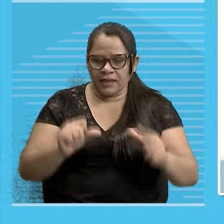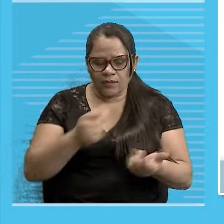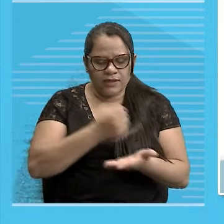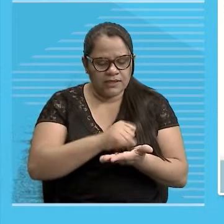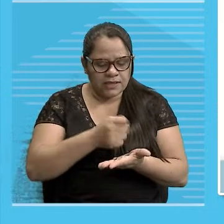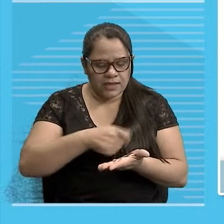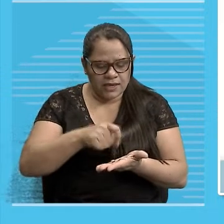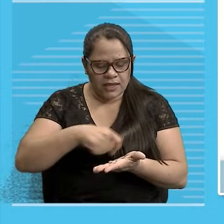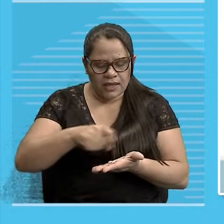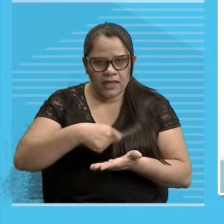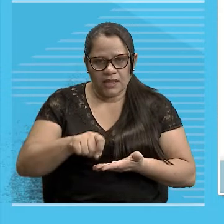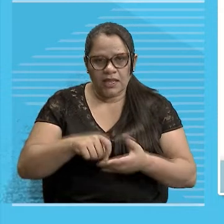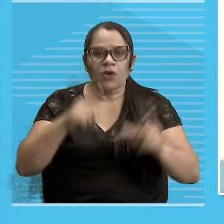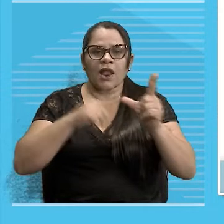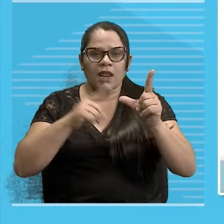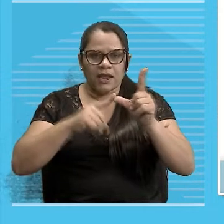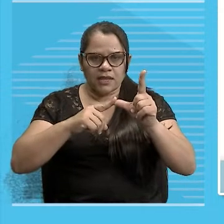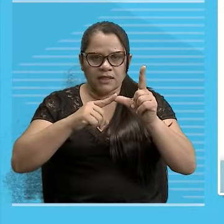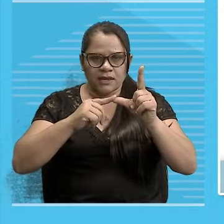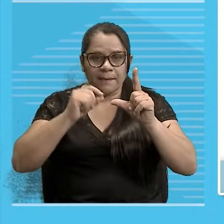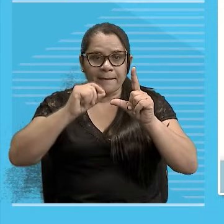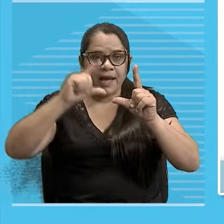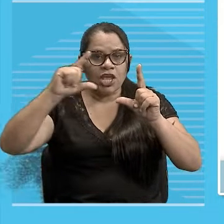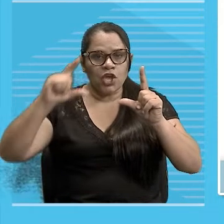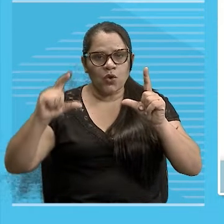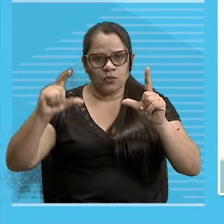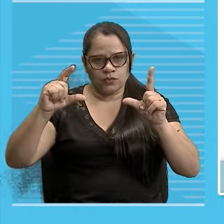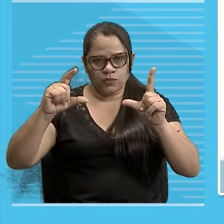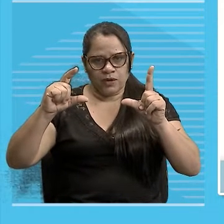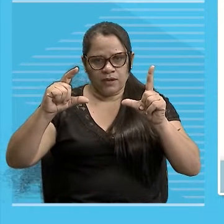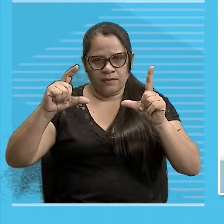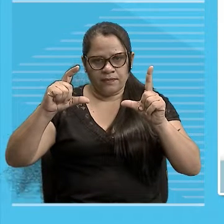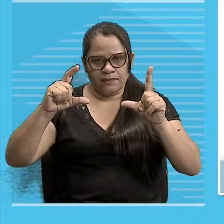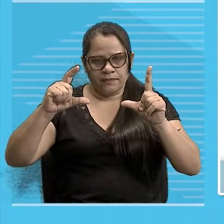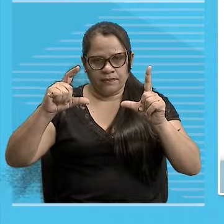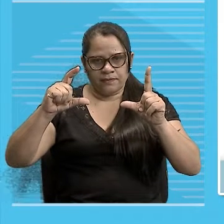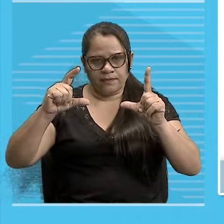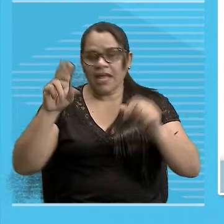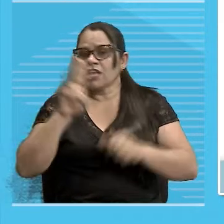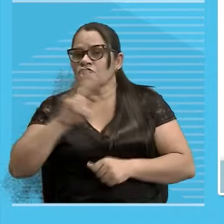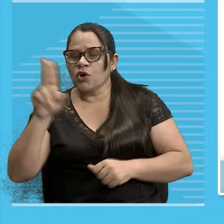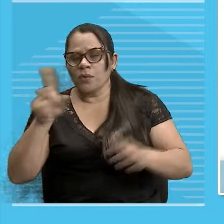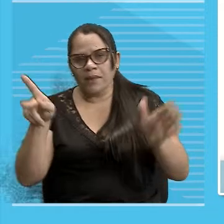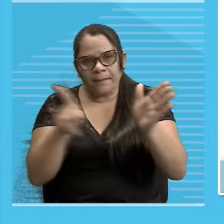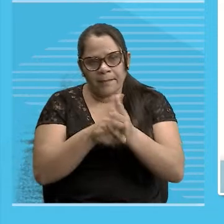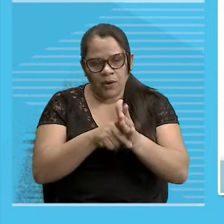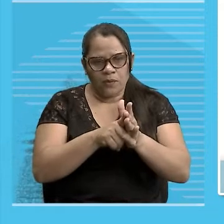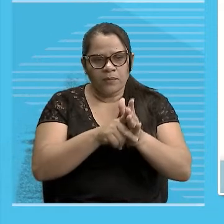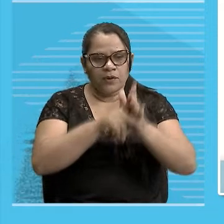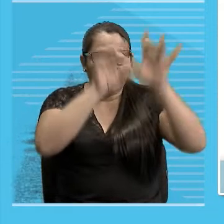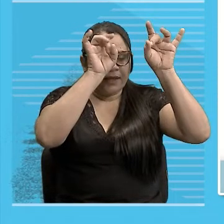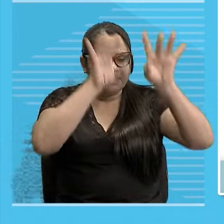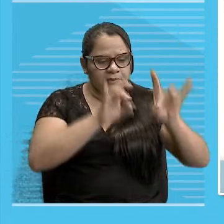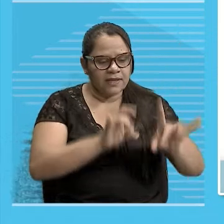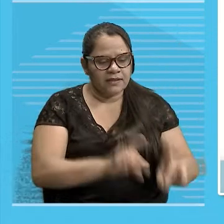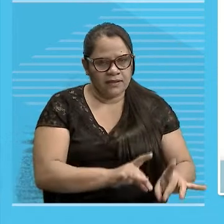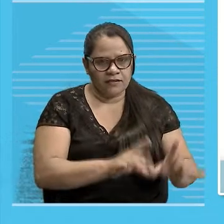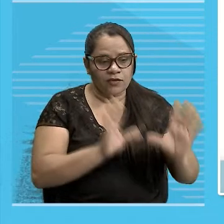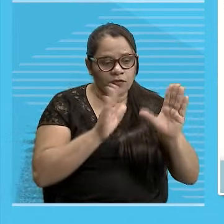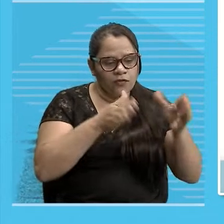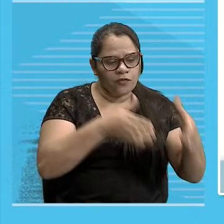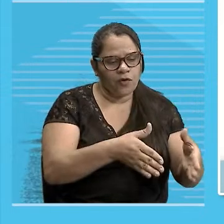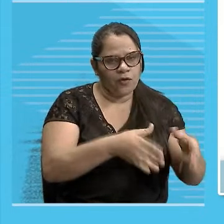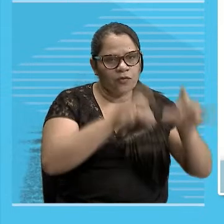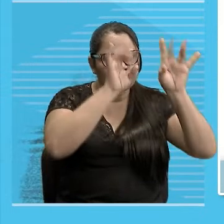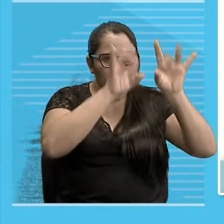inicial Maiúscula Porque É nome próprio Tá Dá nome a um ente específico Claro que se você me perguntar Se